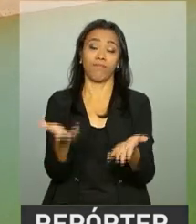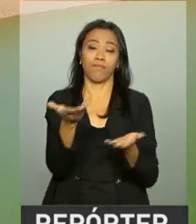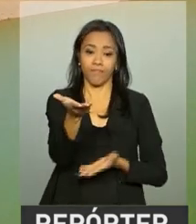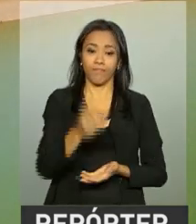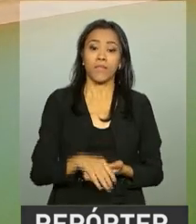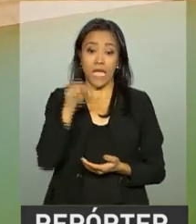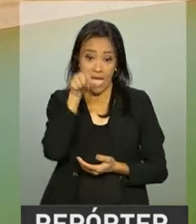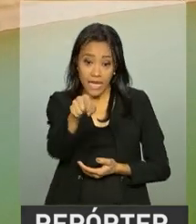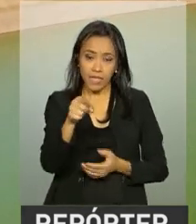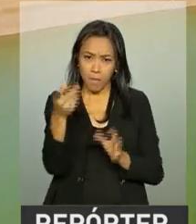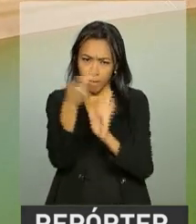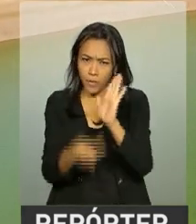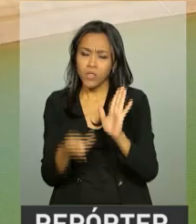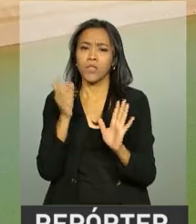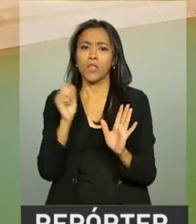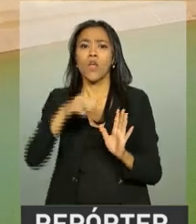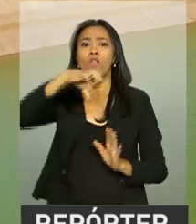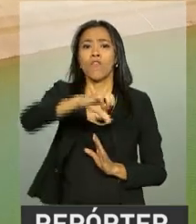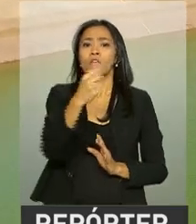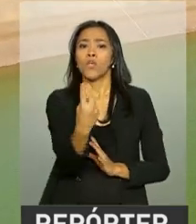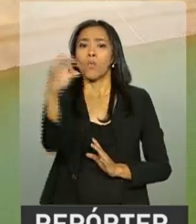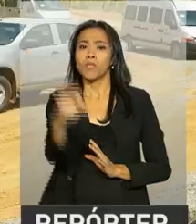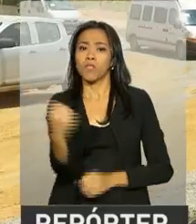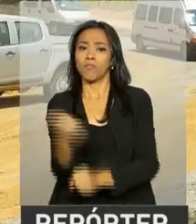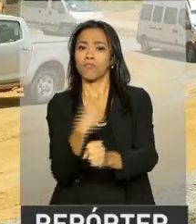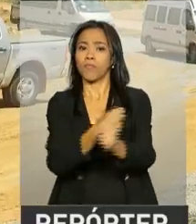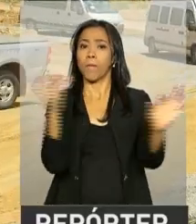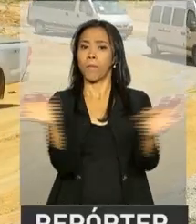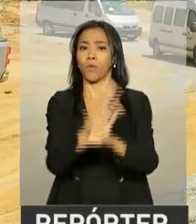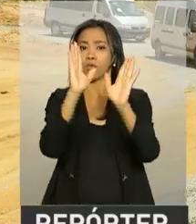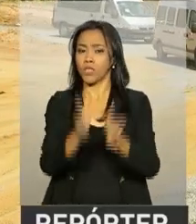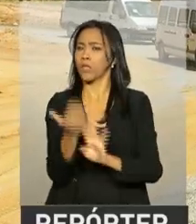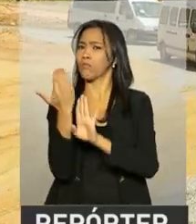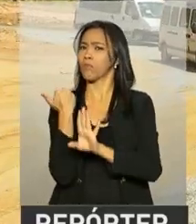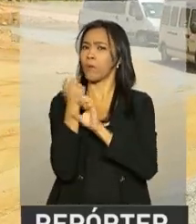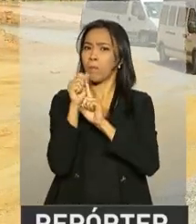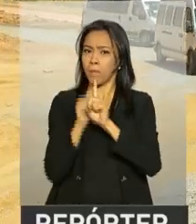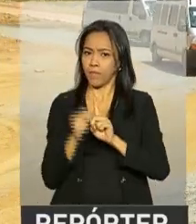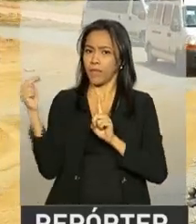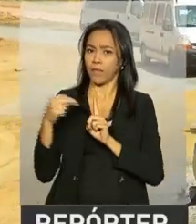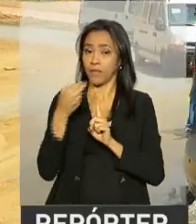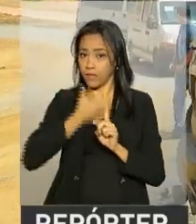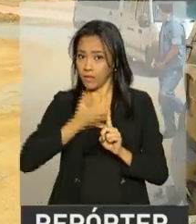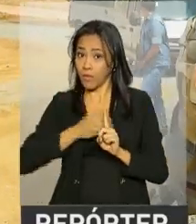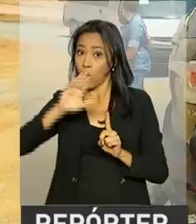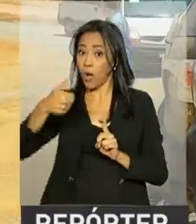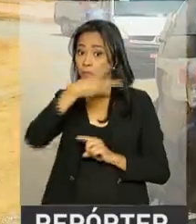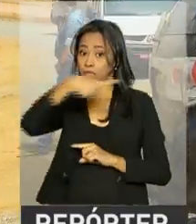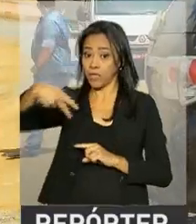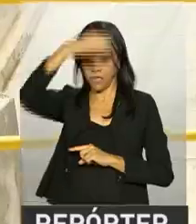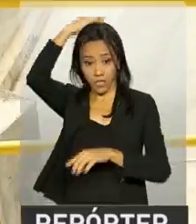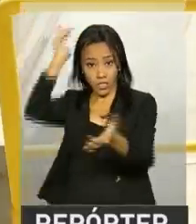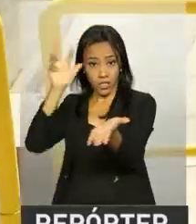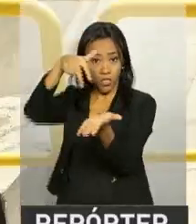O projeto atingiu cerca de 91% de execução no começo de dezembro, quando o presidente Michel Temer vistoriou as